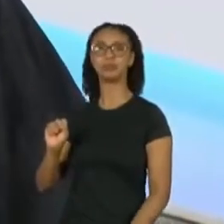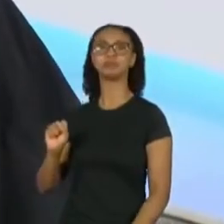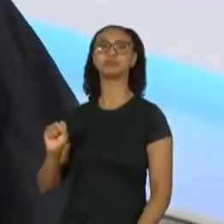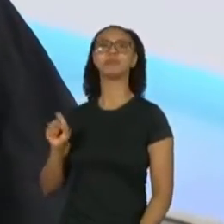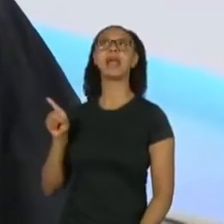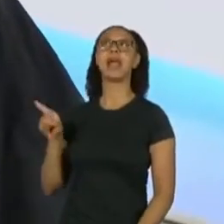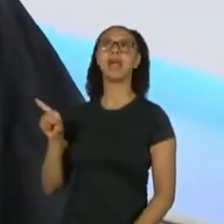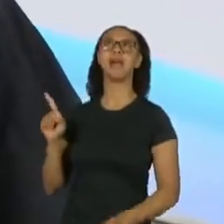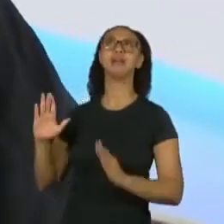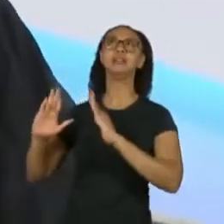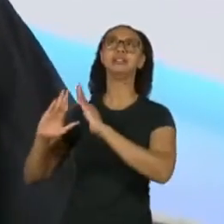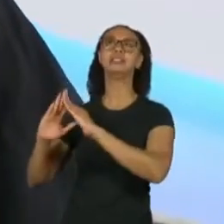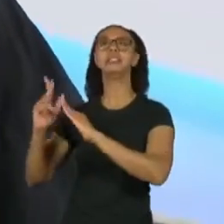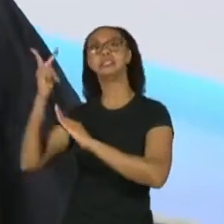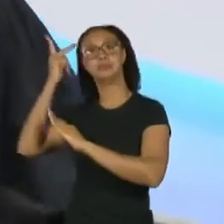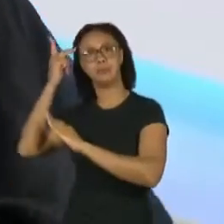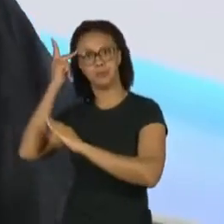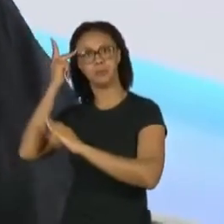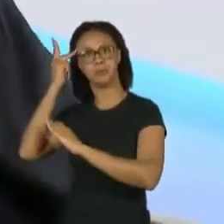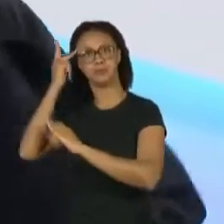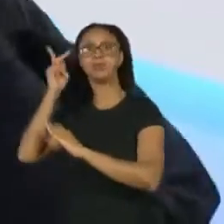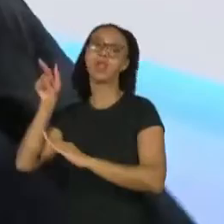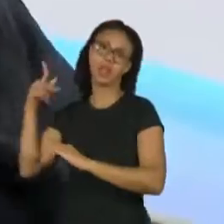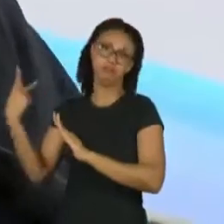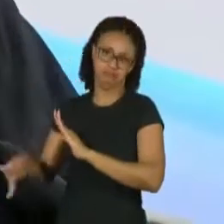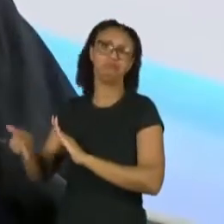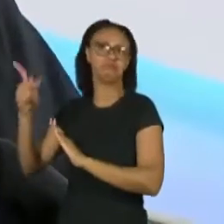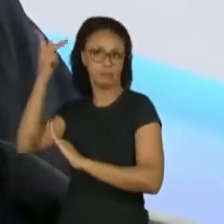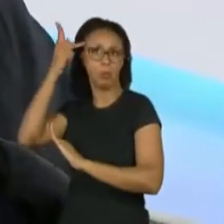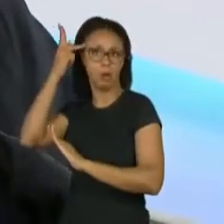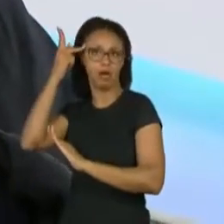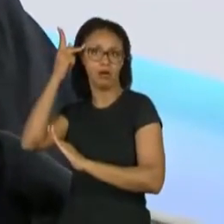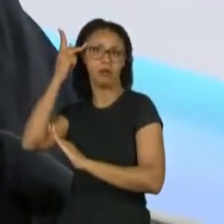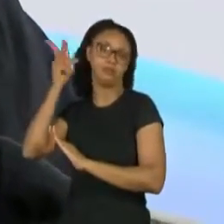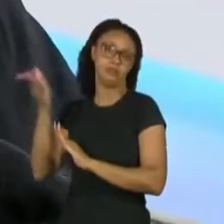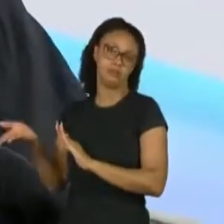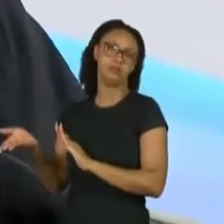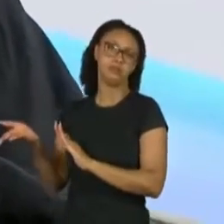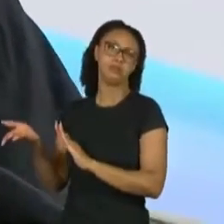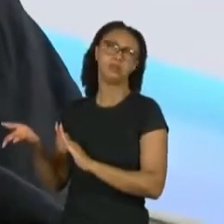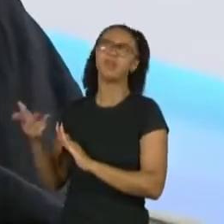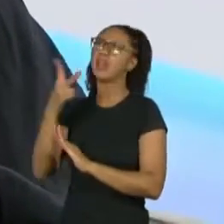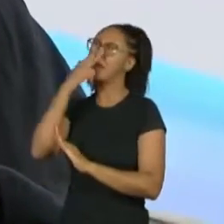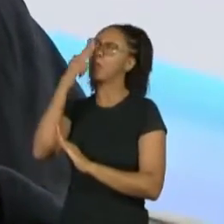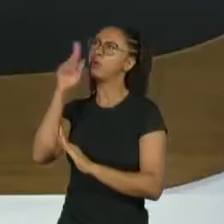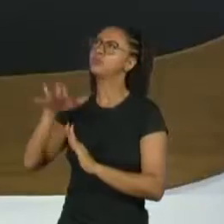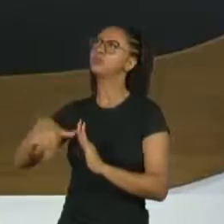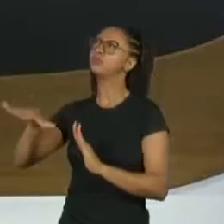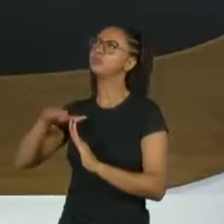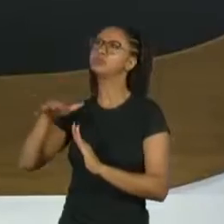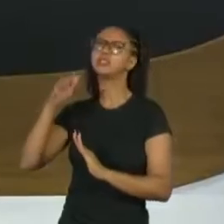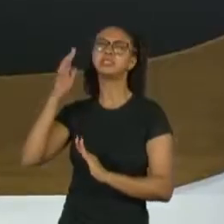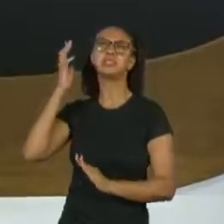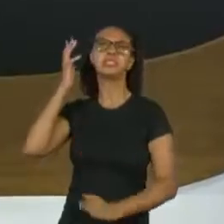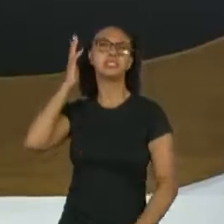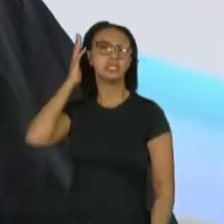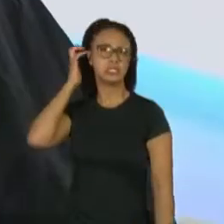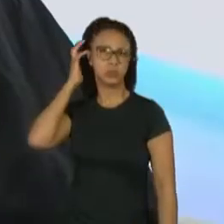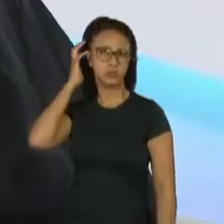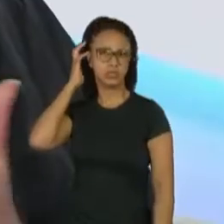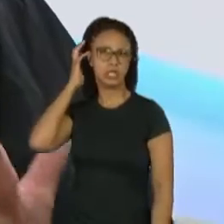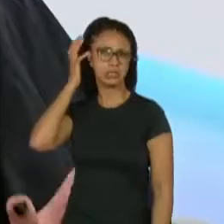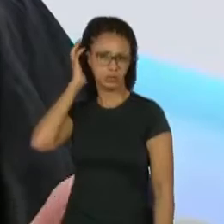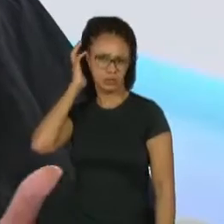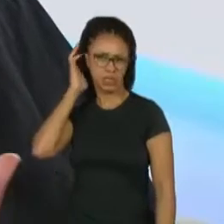ela morava em São Paulo, né? Ela é de São Paulo, ela é de Santo André, se não me engano, né? ela é da UBC. E aí